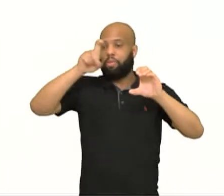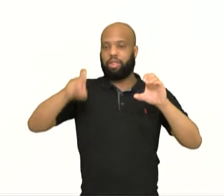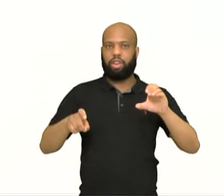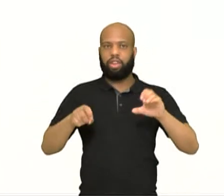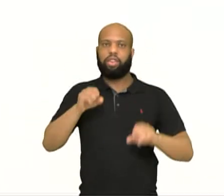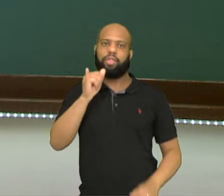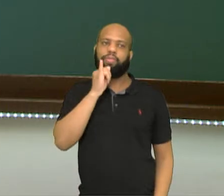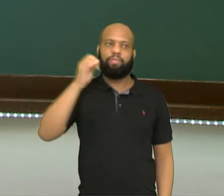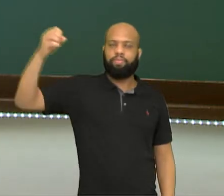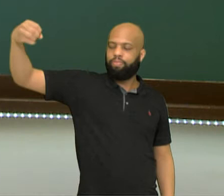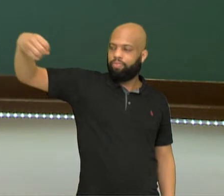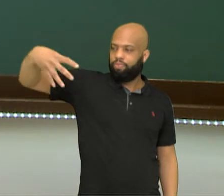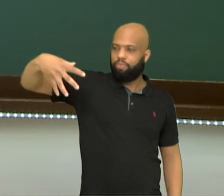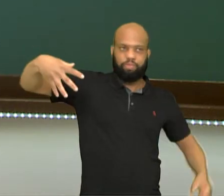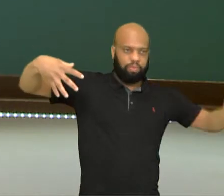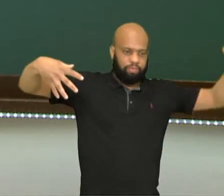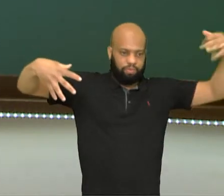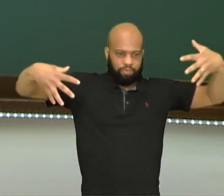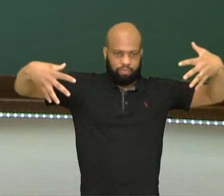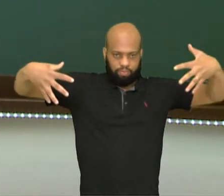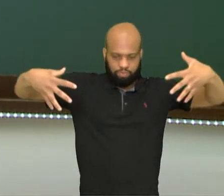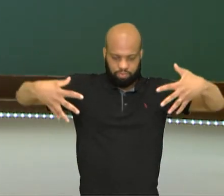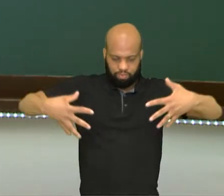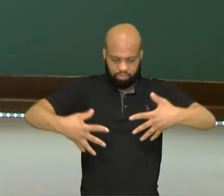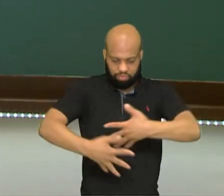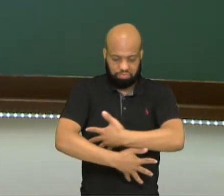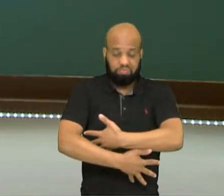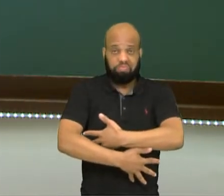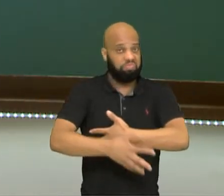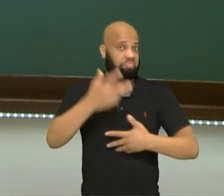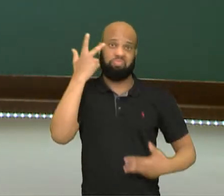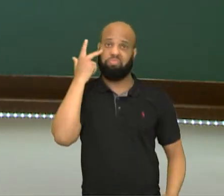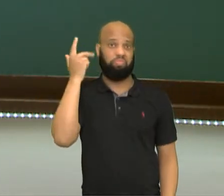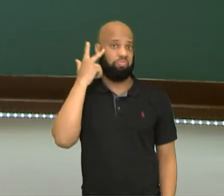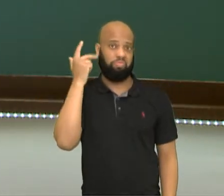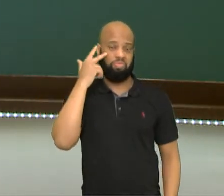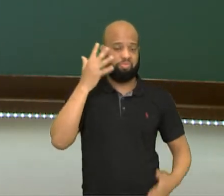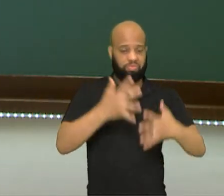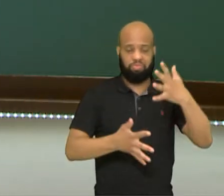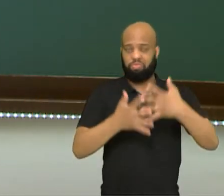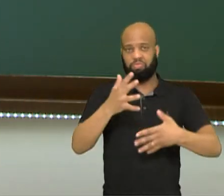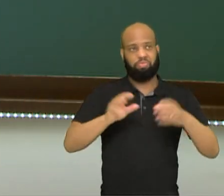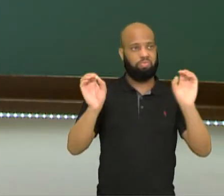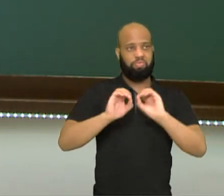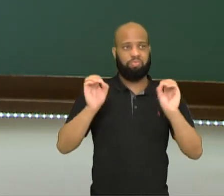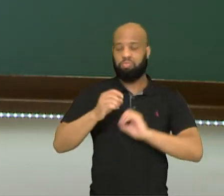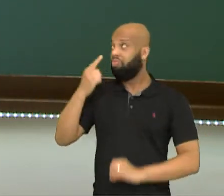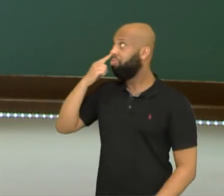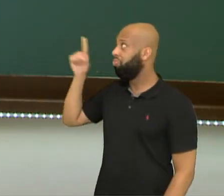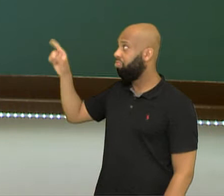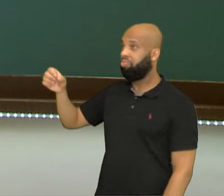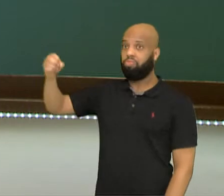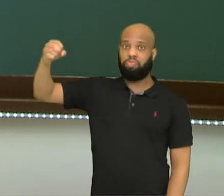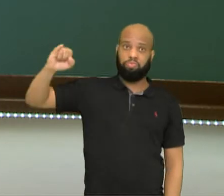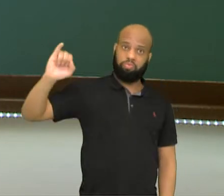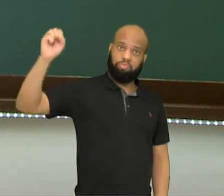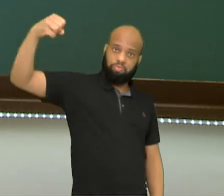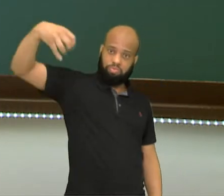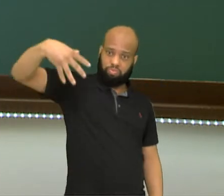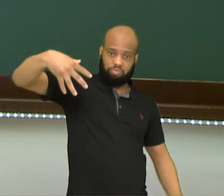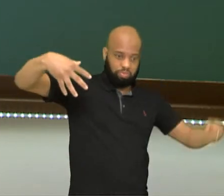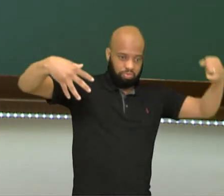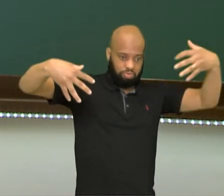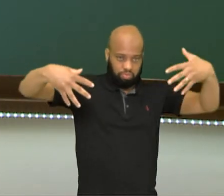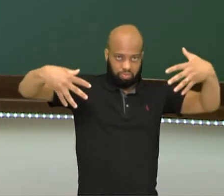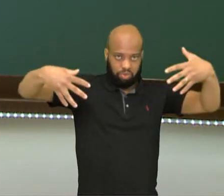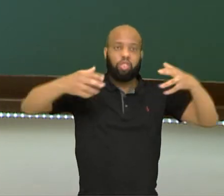nada? Olha só essa figura. Nessa figura, você perceba que a luz não interage com o outro. Um raio de luz passa sobre o outro e